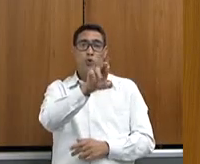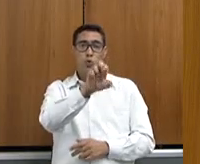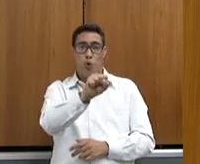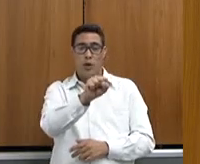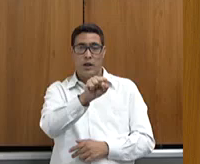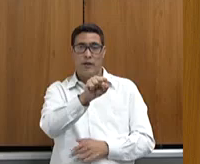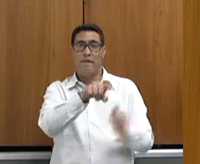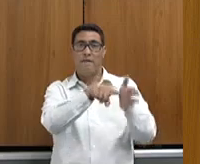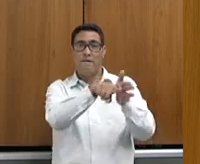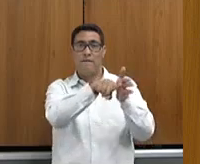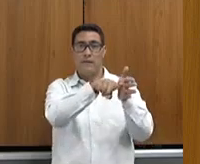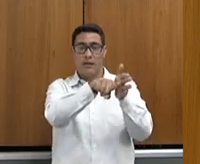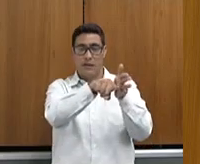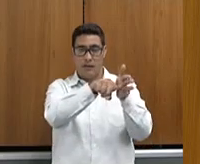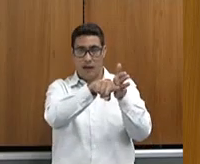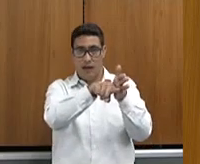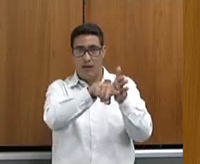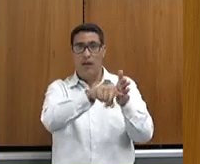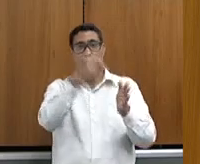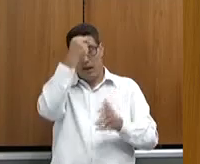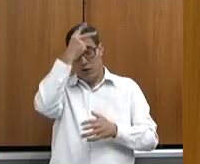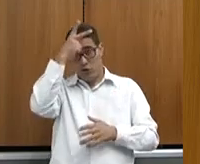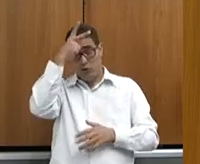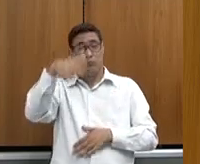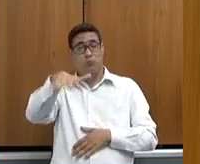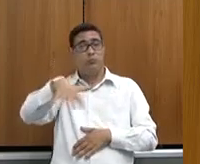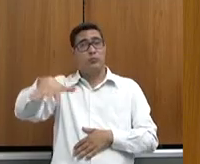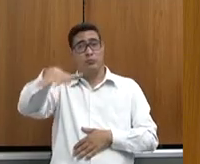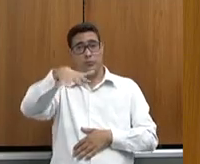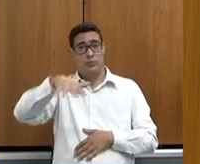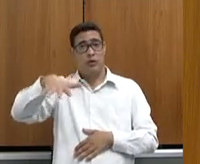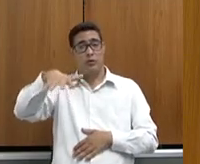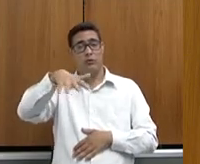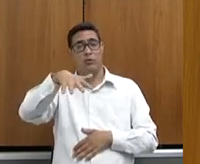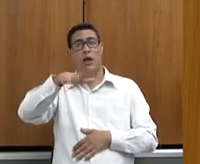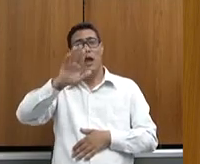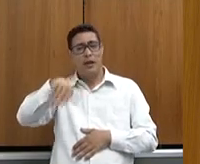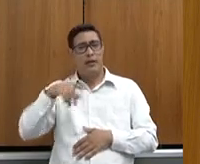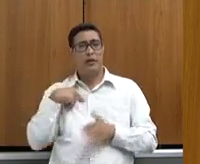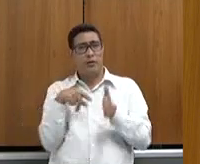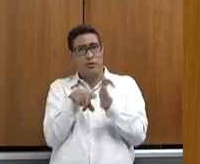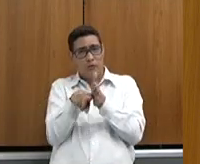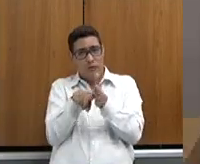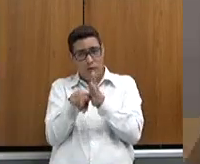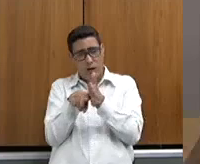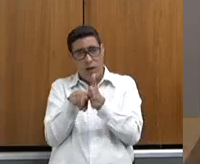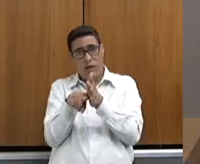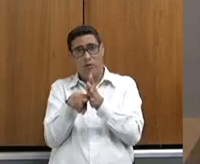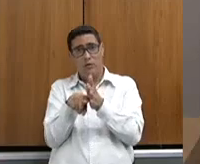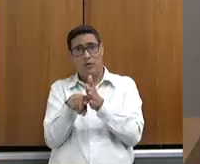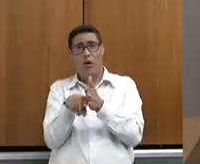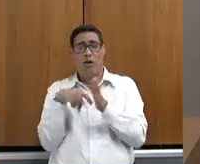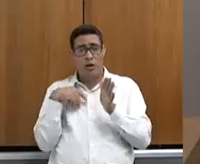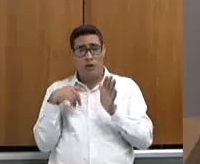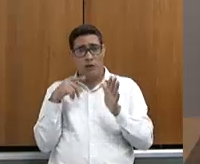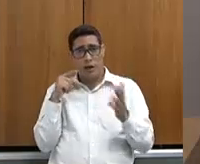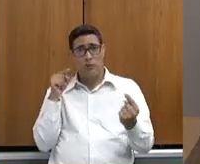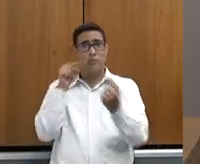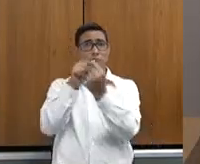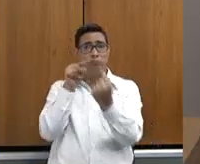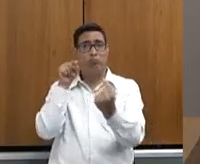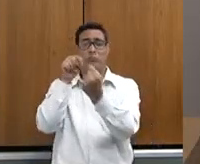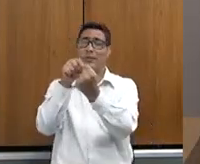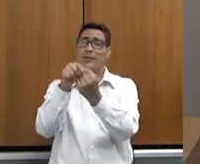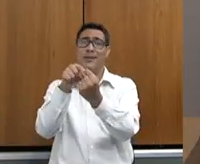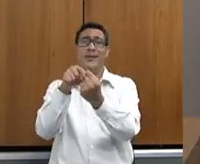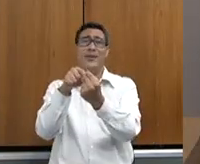o serviço de inspeção municipal. Essa questão de fiscalização, ela vai virar o conforme ou não conforme e não a multa e a